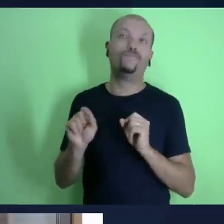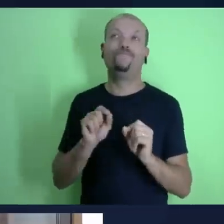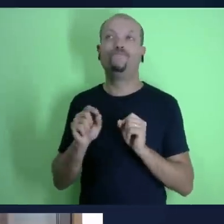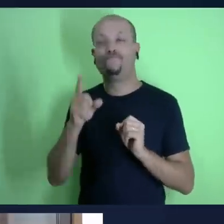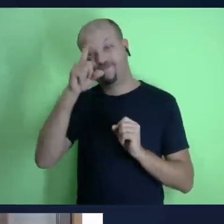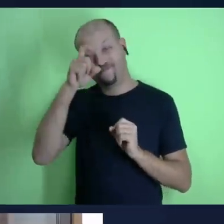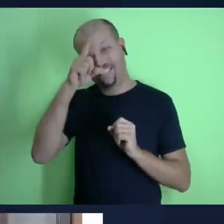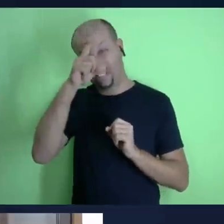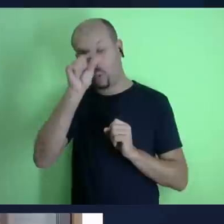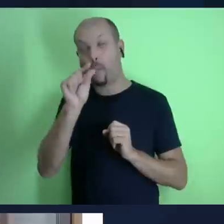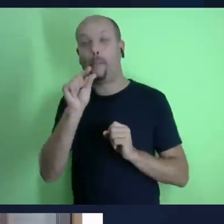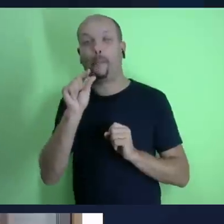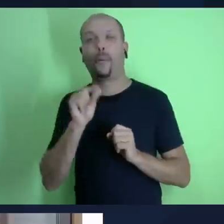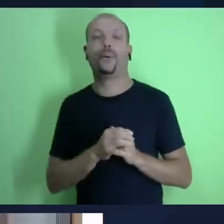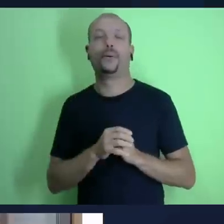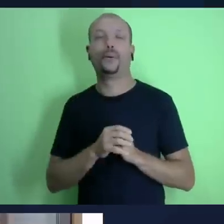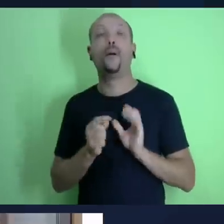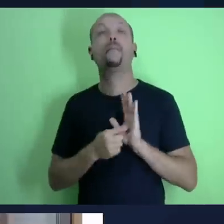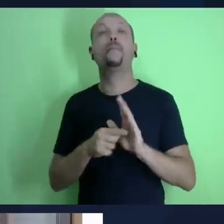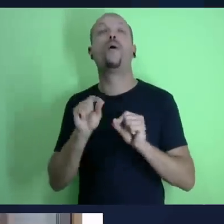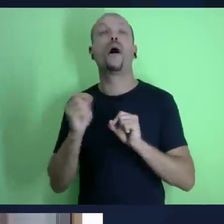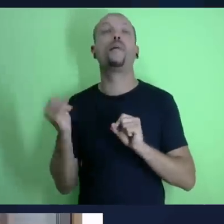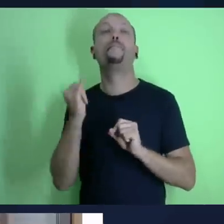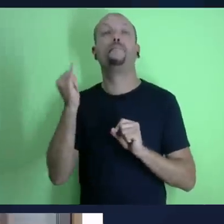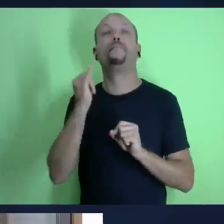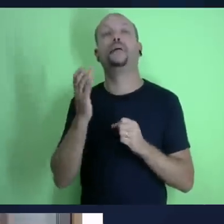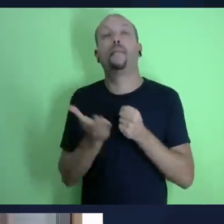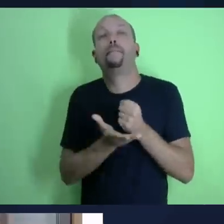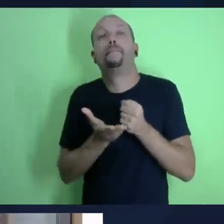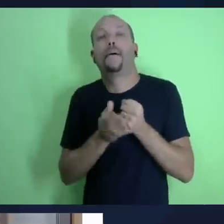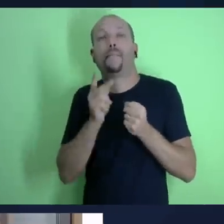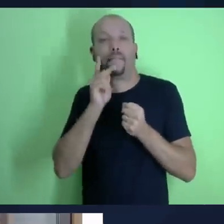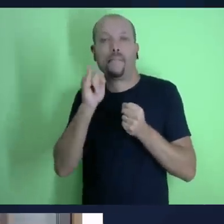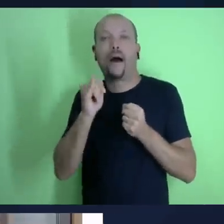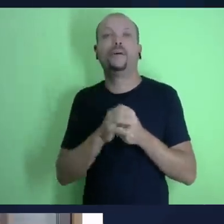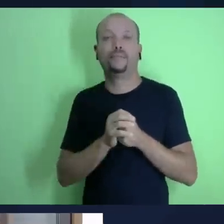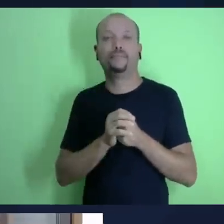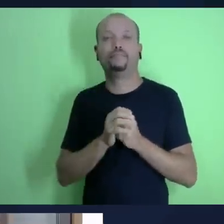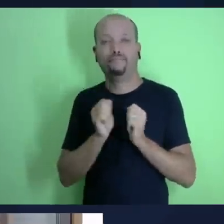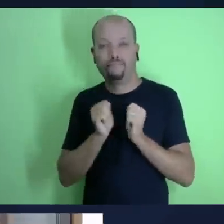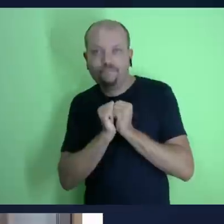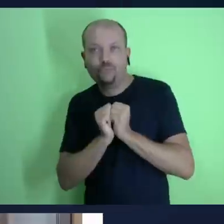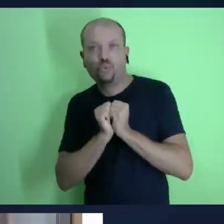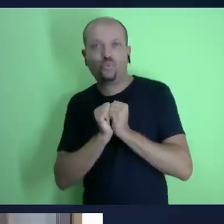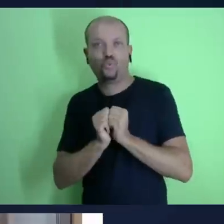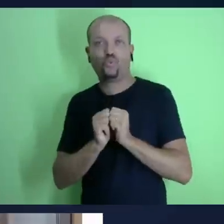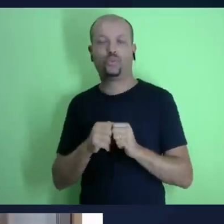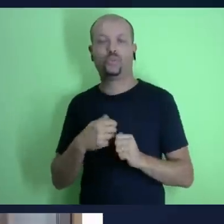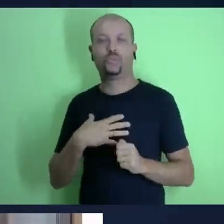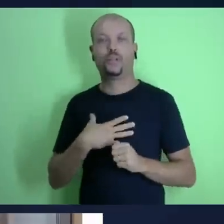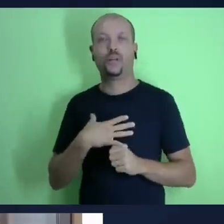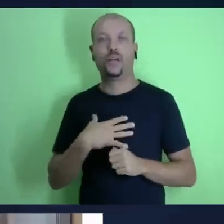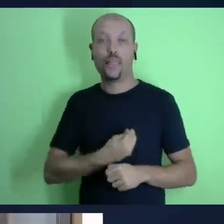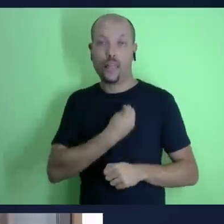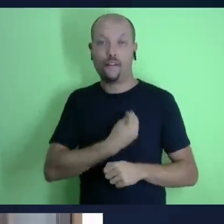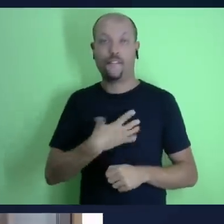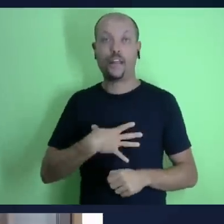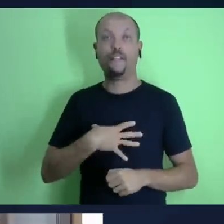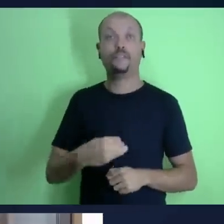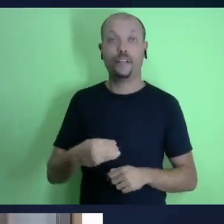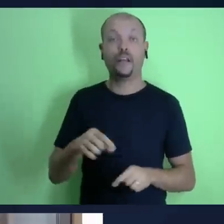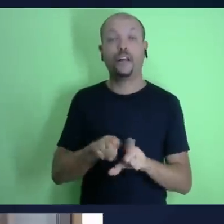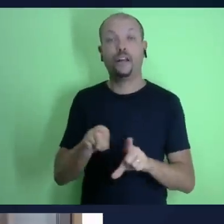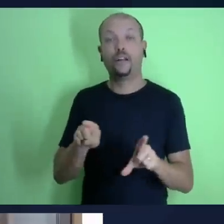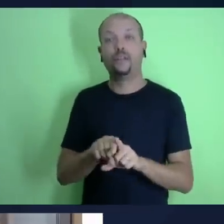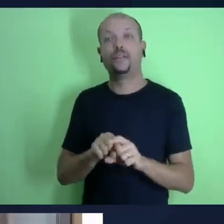reflete também nesse relacionamento com deus mas pastor Josué a lição também vem nos dizendo aqui na segunda feira que deus ele